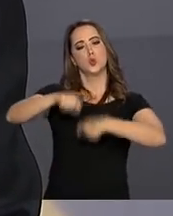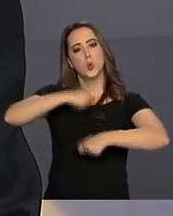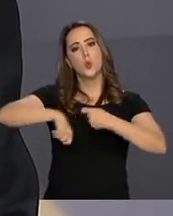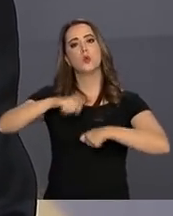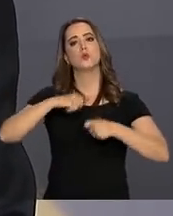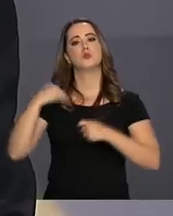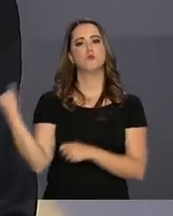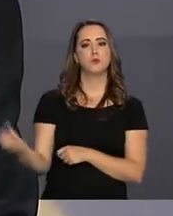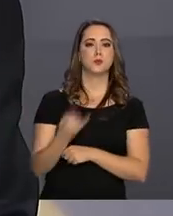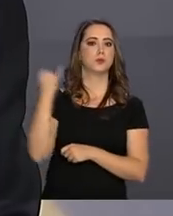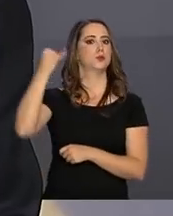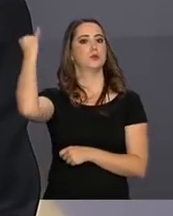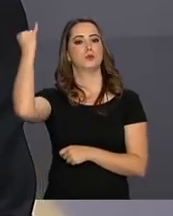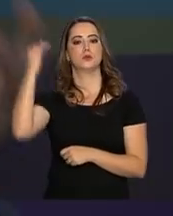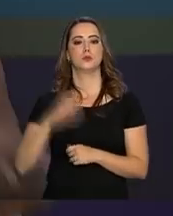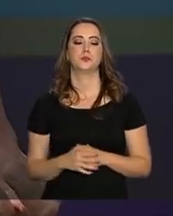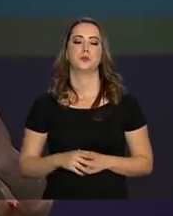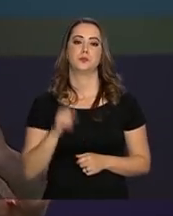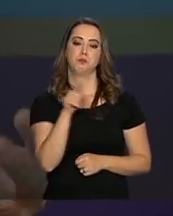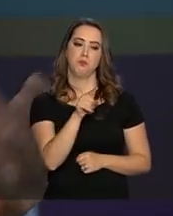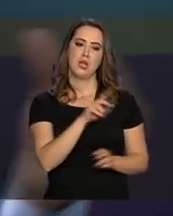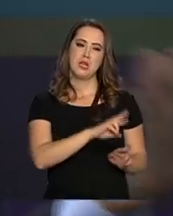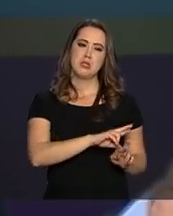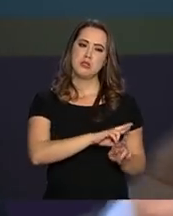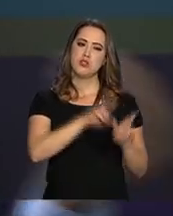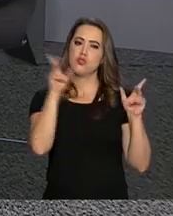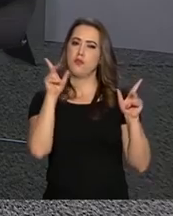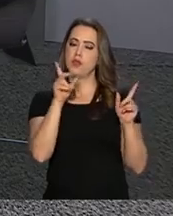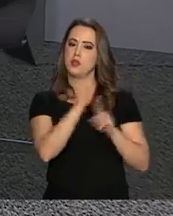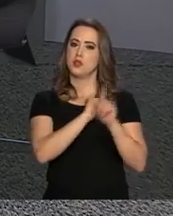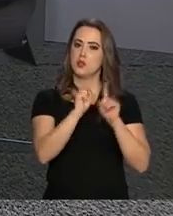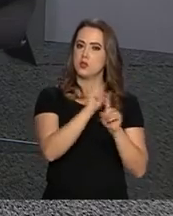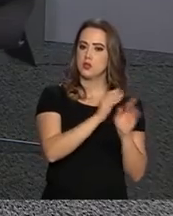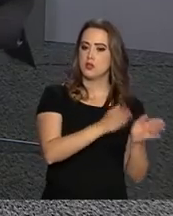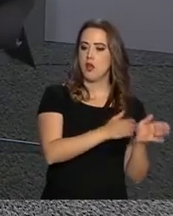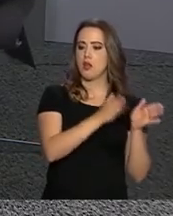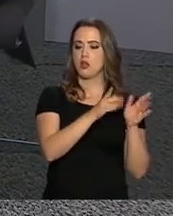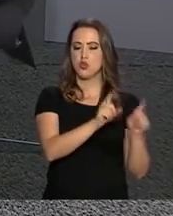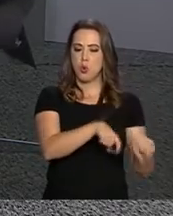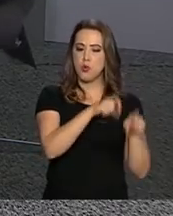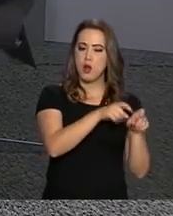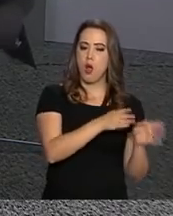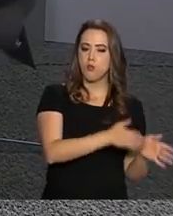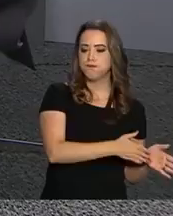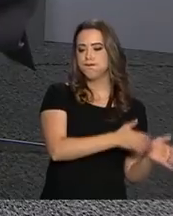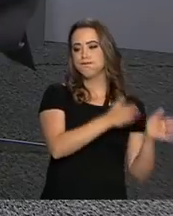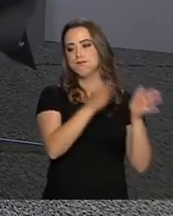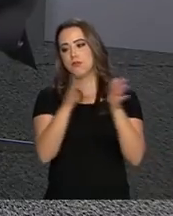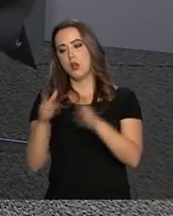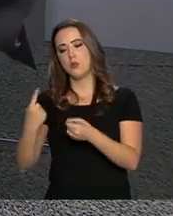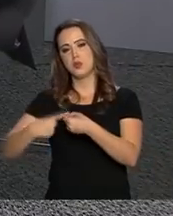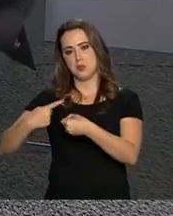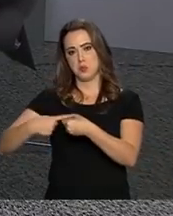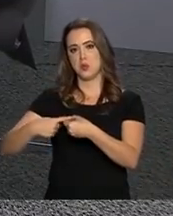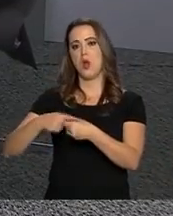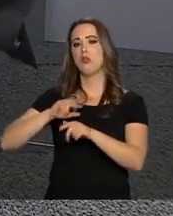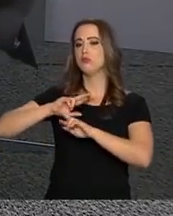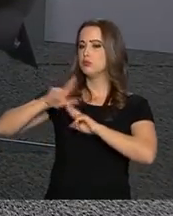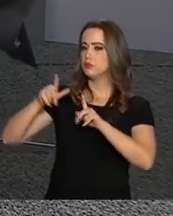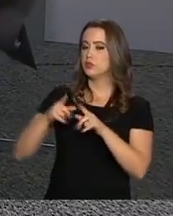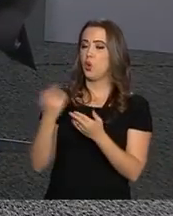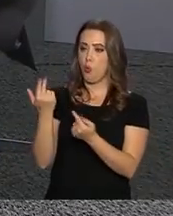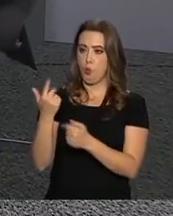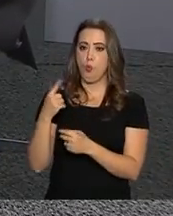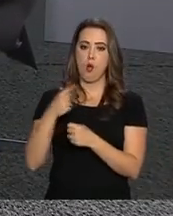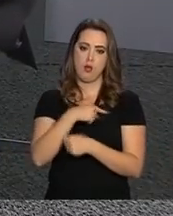extraordinário. Essa mudança de perfil da sociedade rural para o urbano. Exatamente. A China promoveu isso. Promoveu